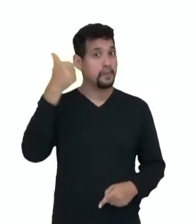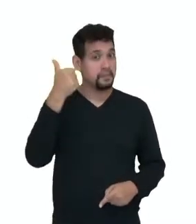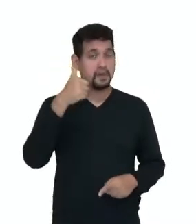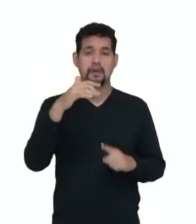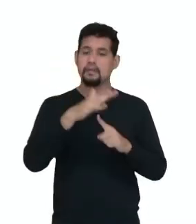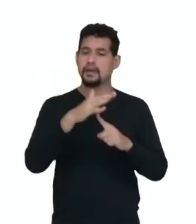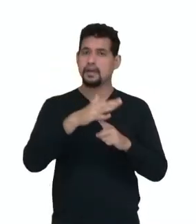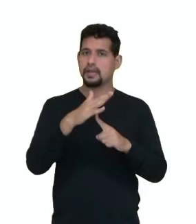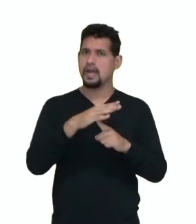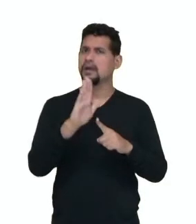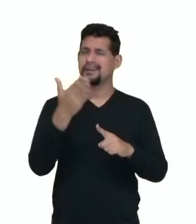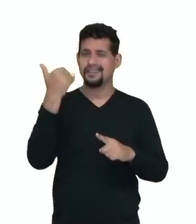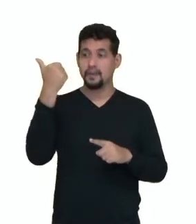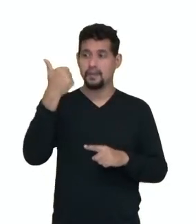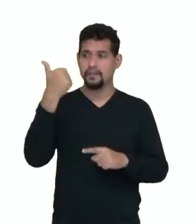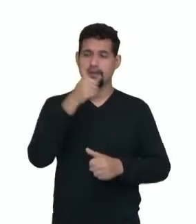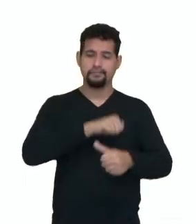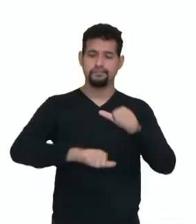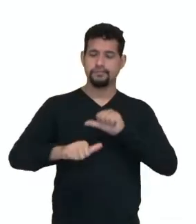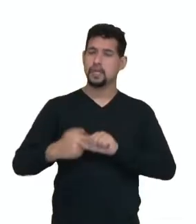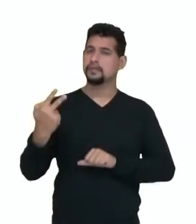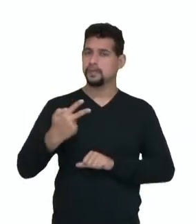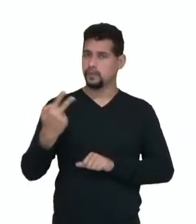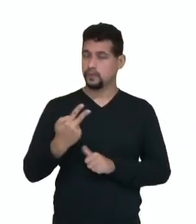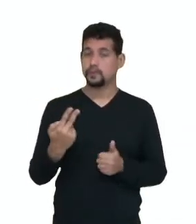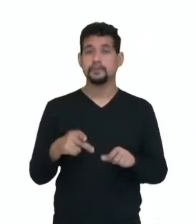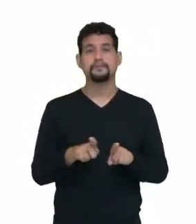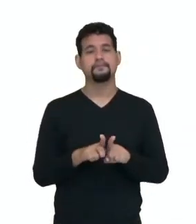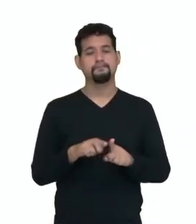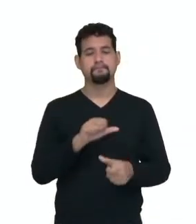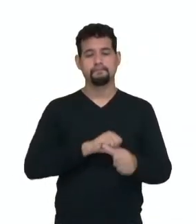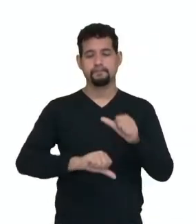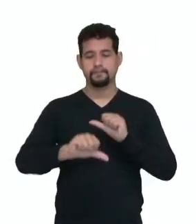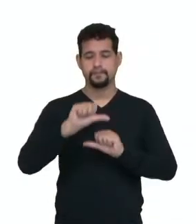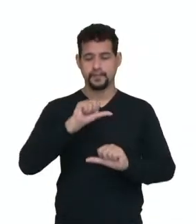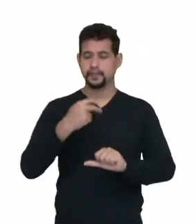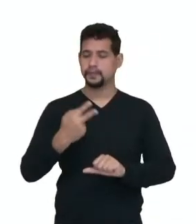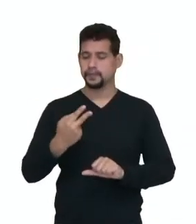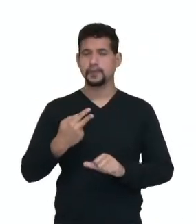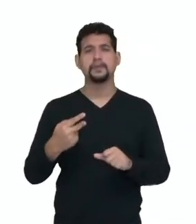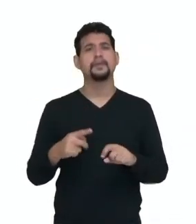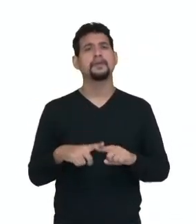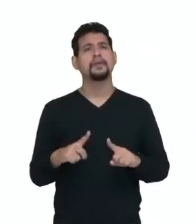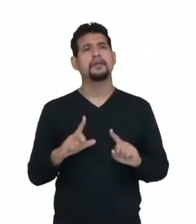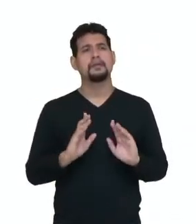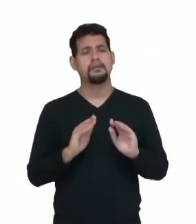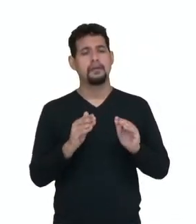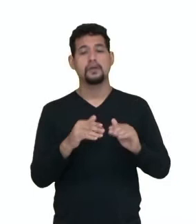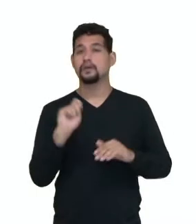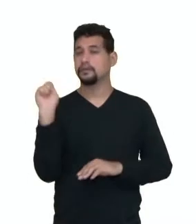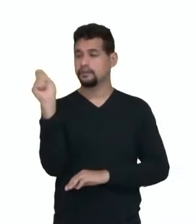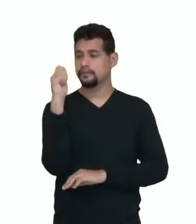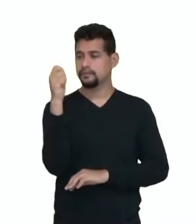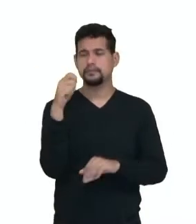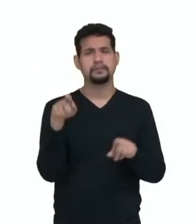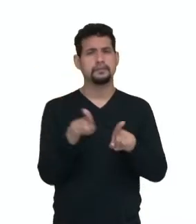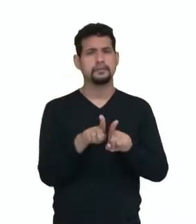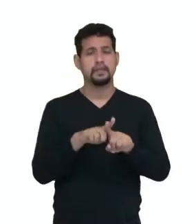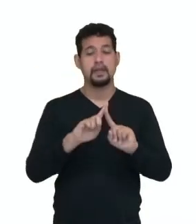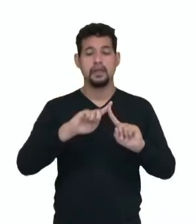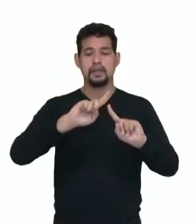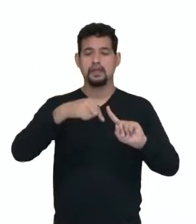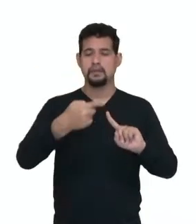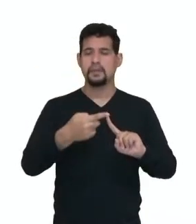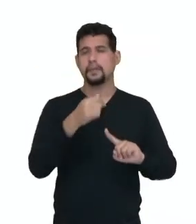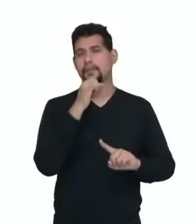o Paraná que já estava em primeiro lugar há pouco tempo atrás, passou então para o segundo lugar, o Rio Grande do Sul também e seguido